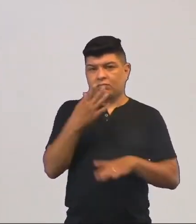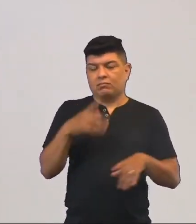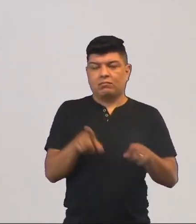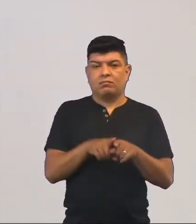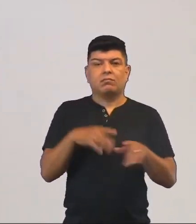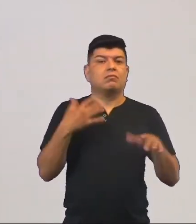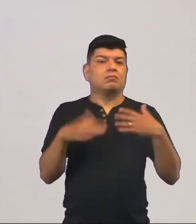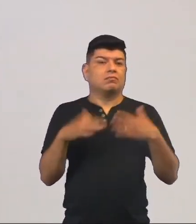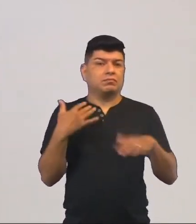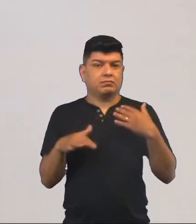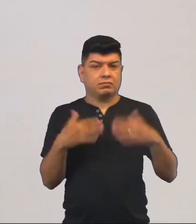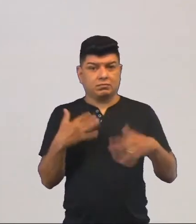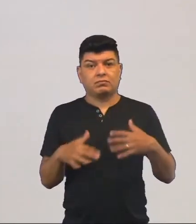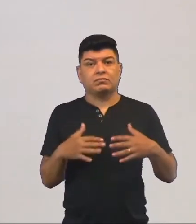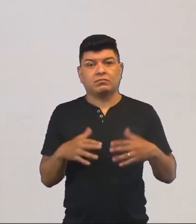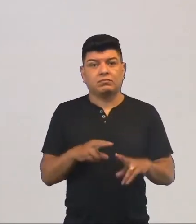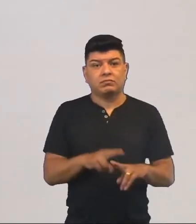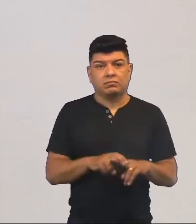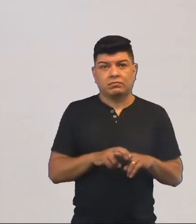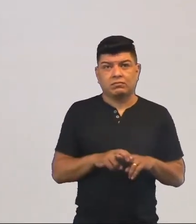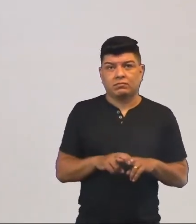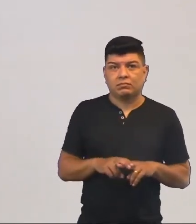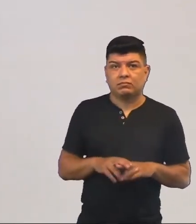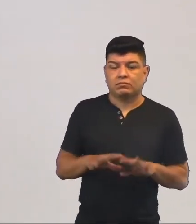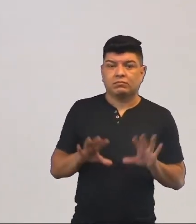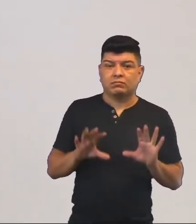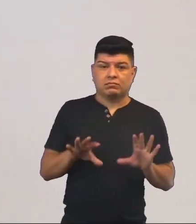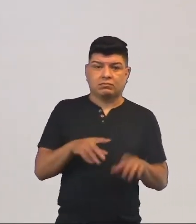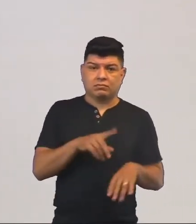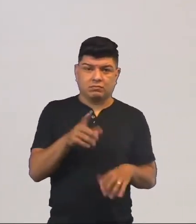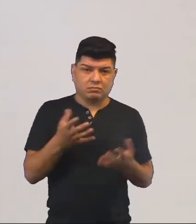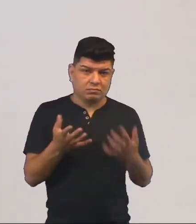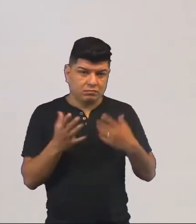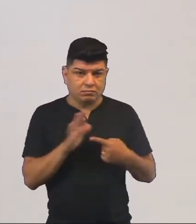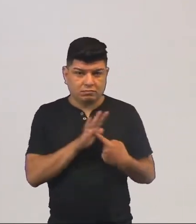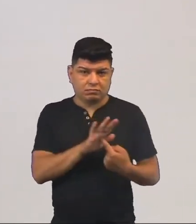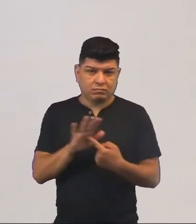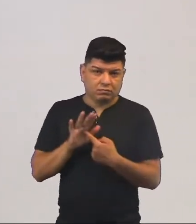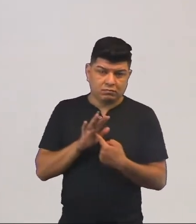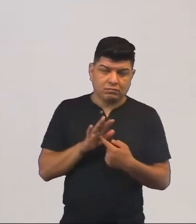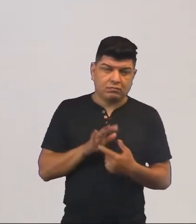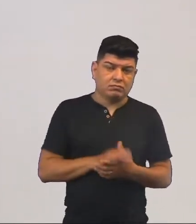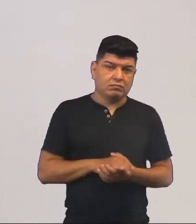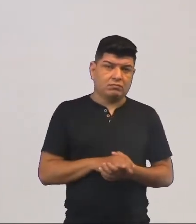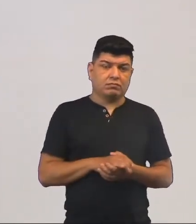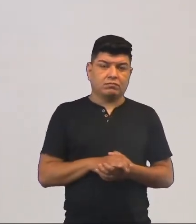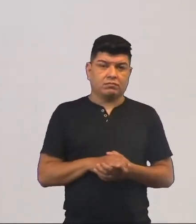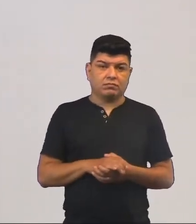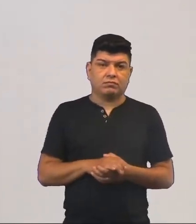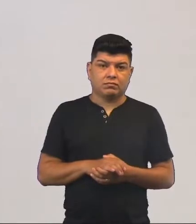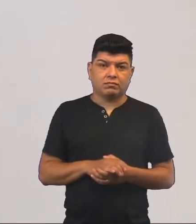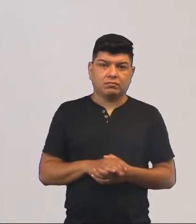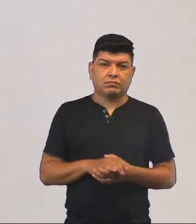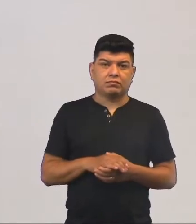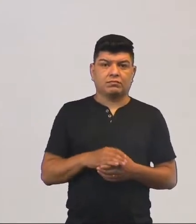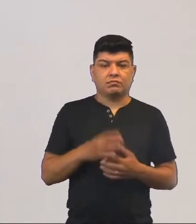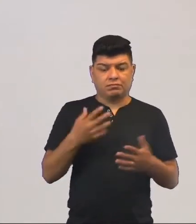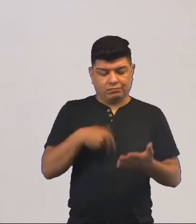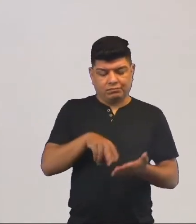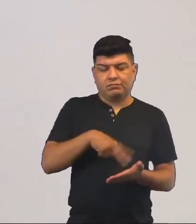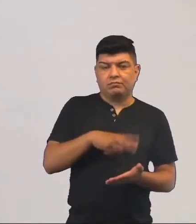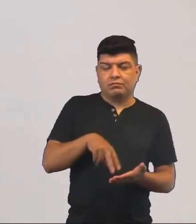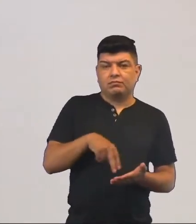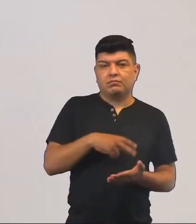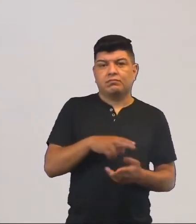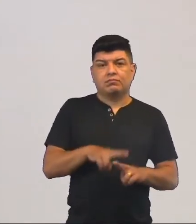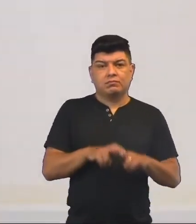movimentos, né? É algo que você quer colocar em uma peça de dança, né?